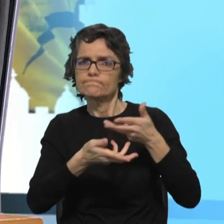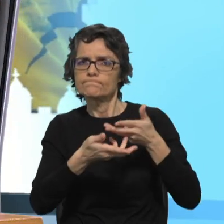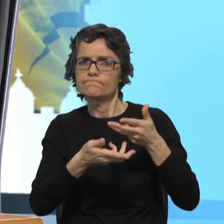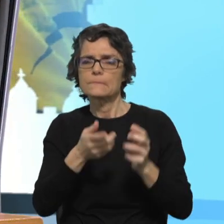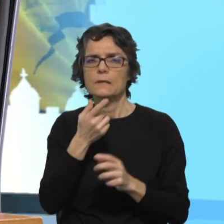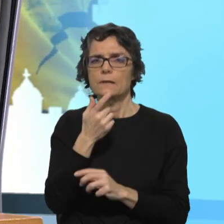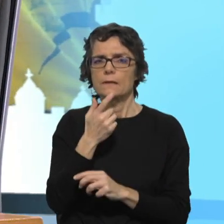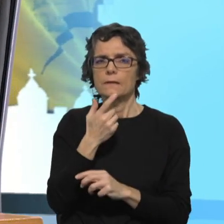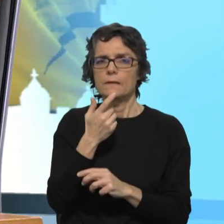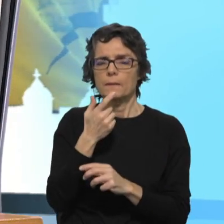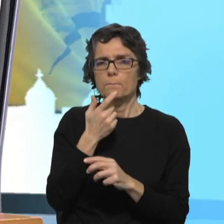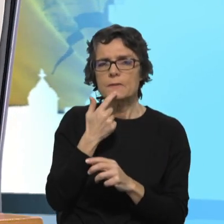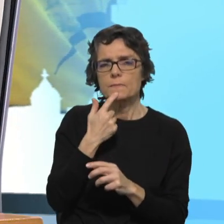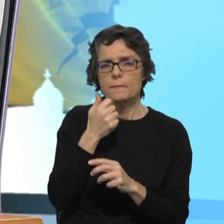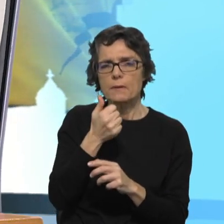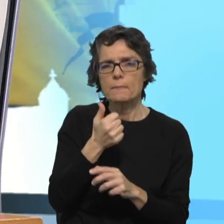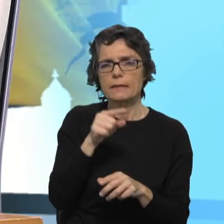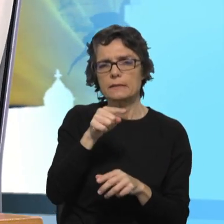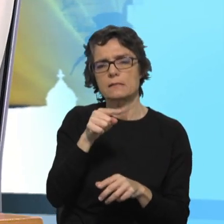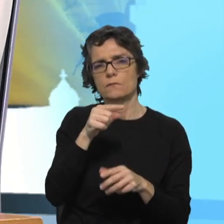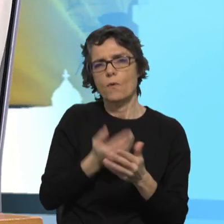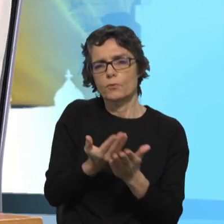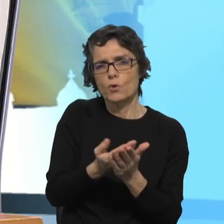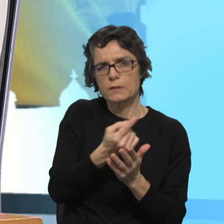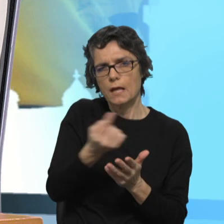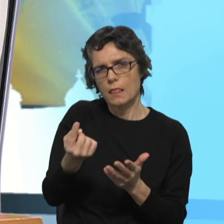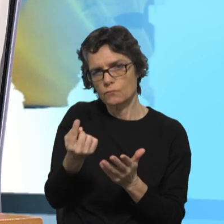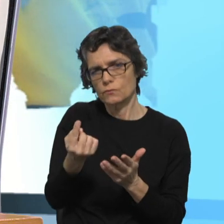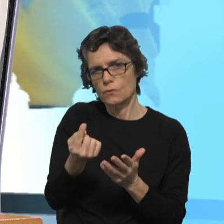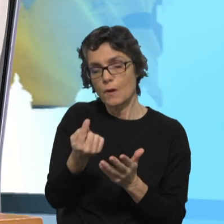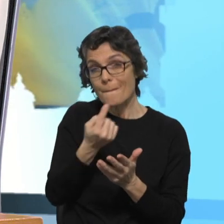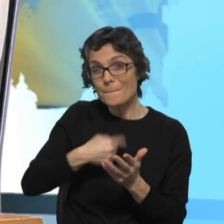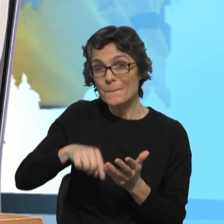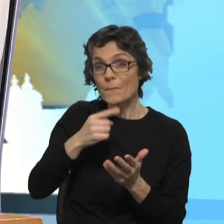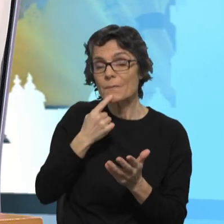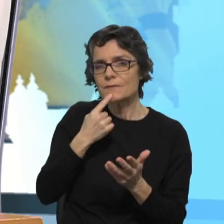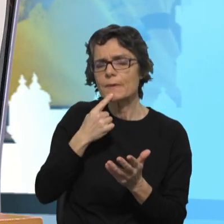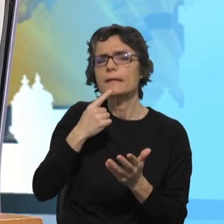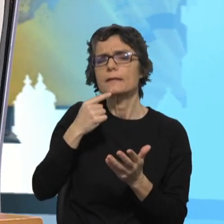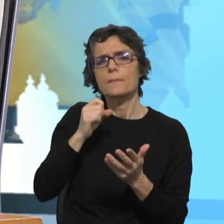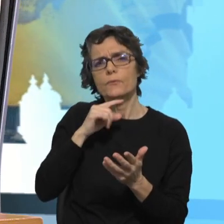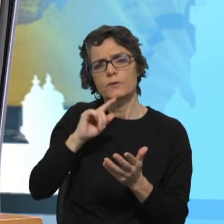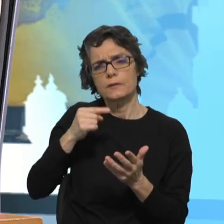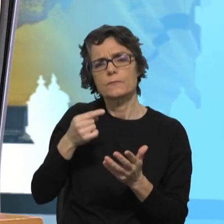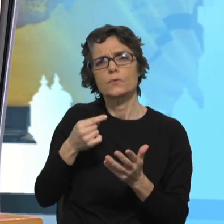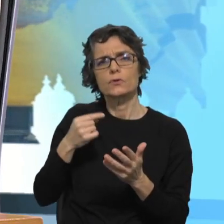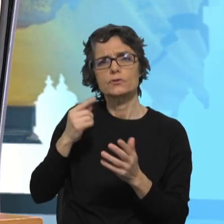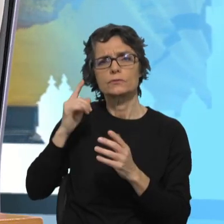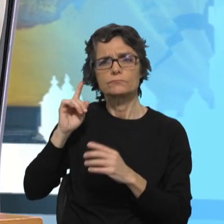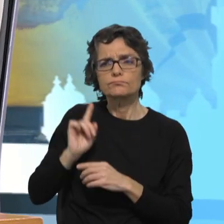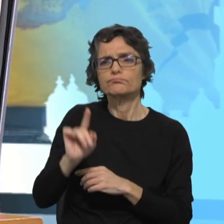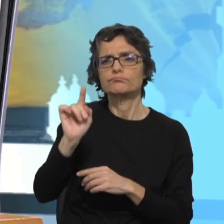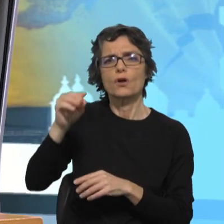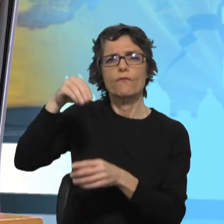a fundo as propostas com espírito crítico, que é para depois, de facto, o voto ser informado, ser livre e ser consciente, que